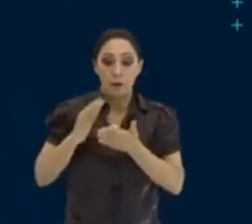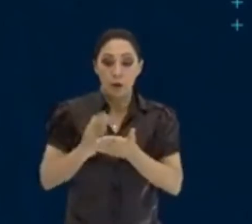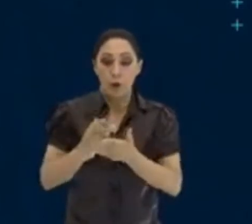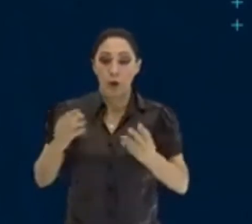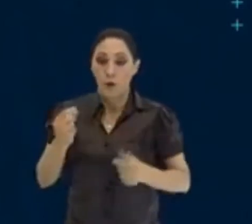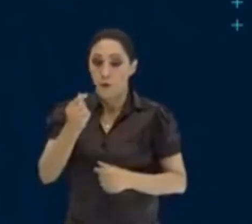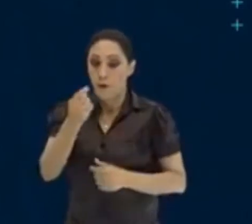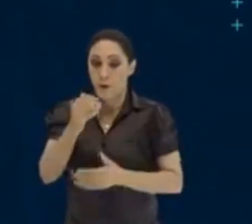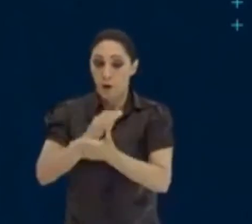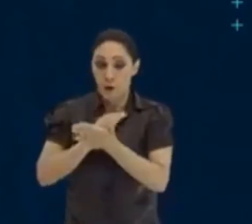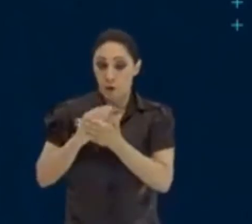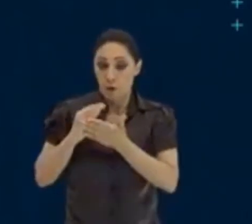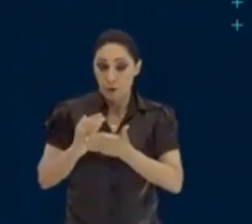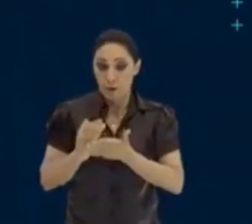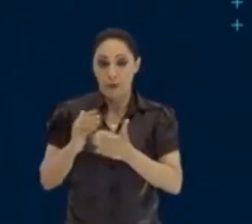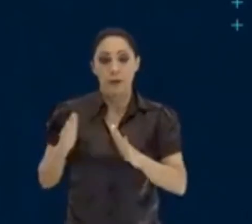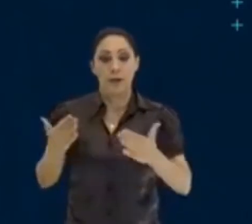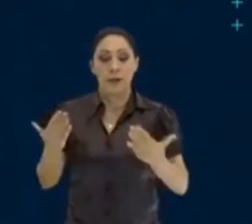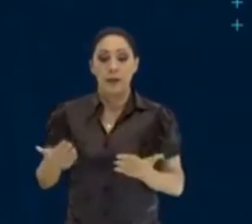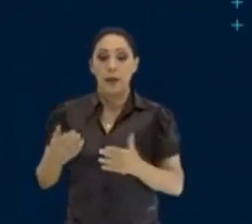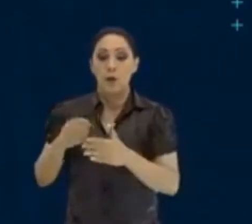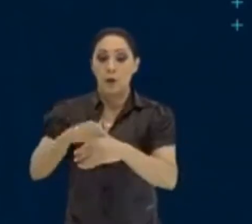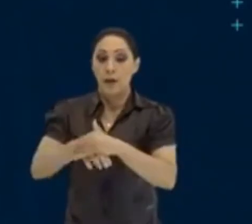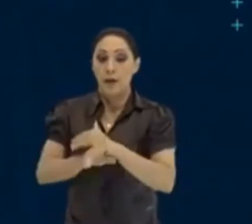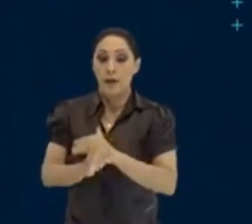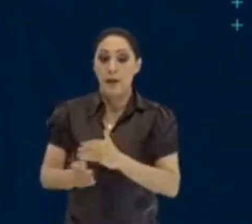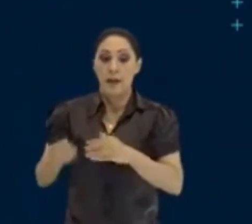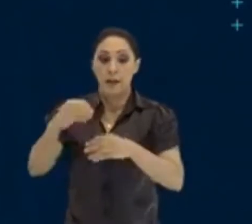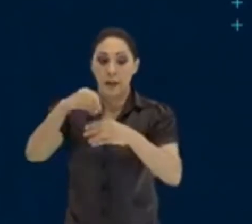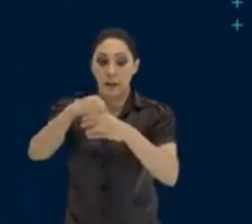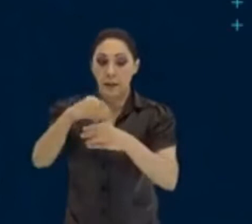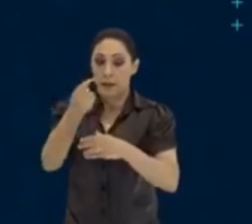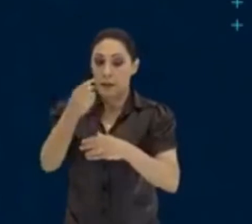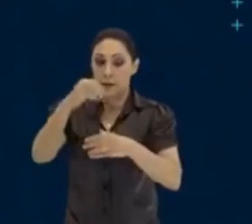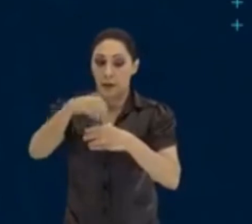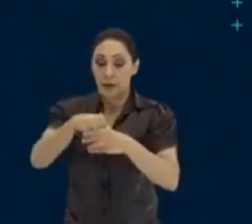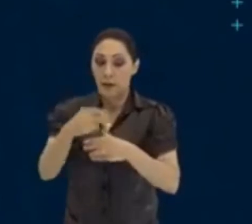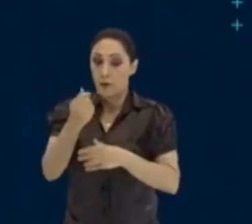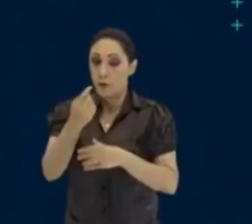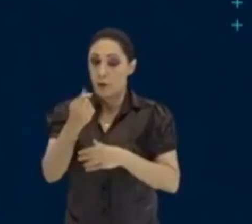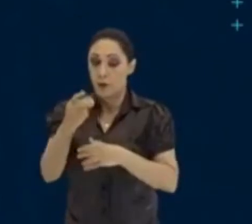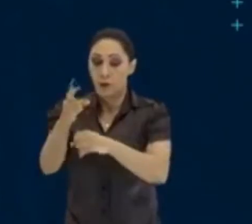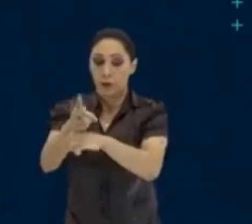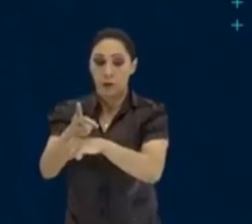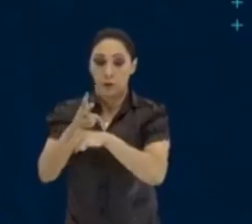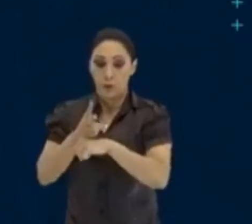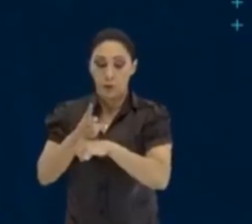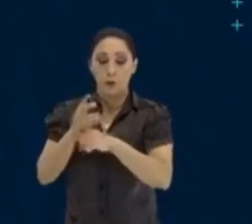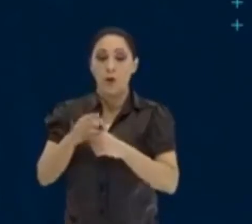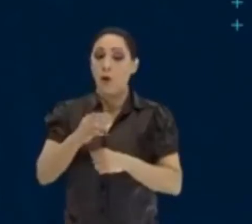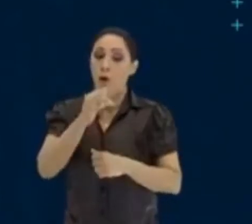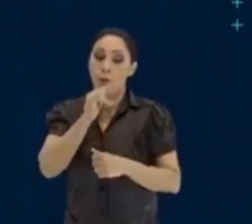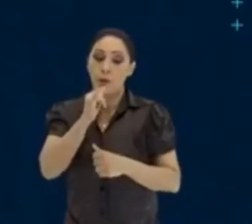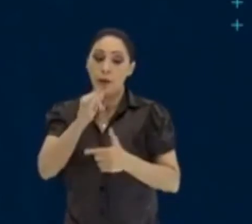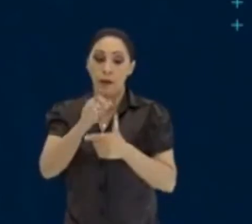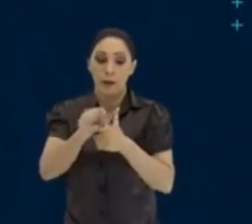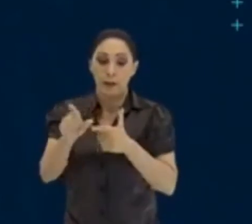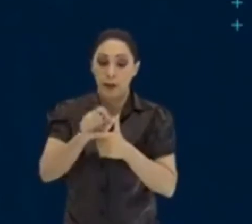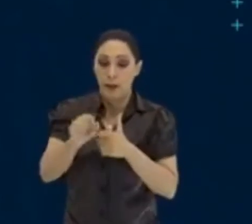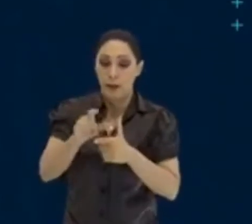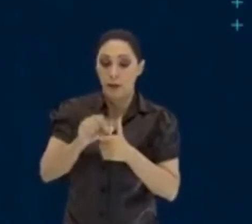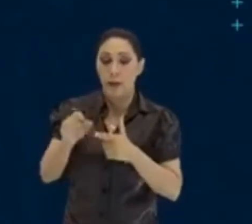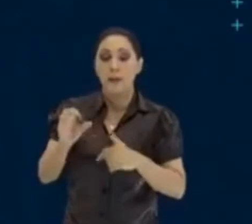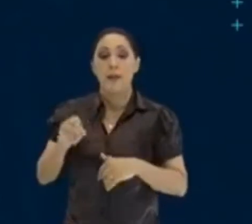valor inicial. Esse rendimento é aplicado sobre uma quantia de dinheiro emprestado, como um aluguel pelo empréstimo